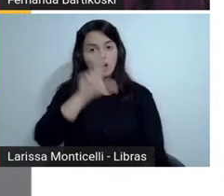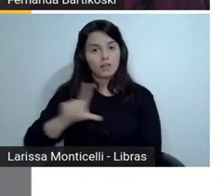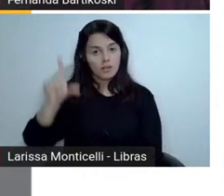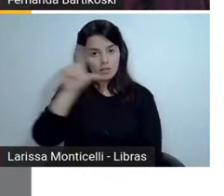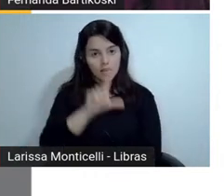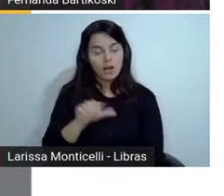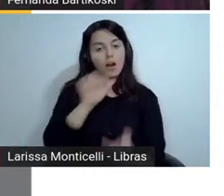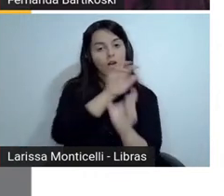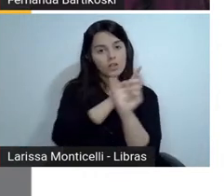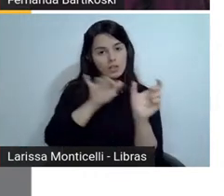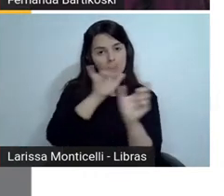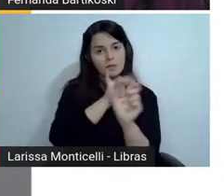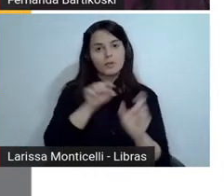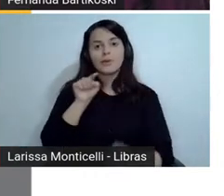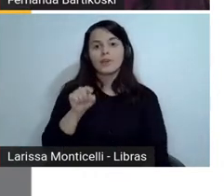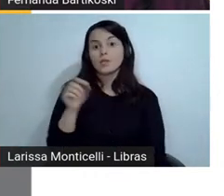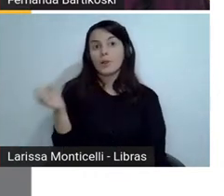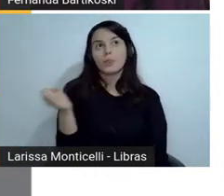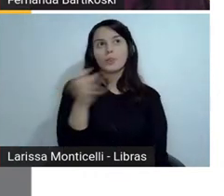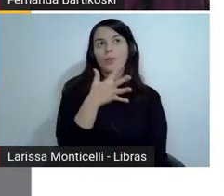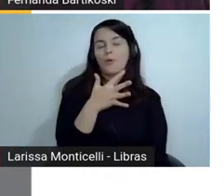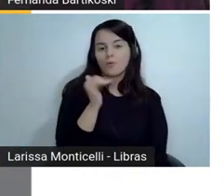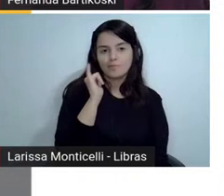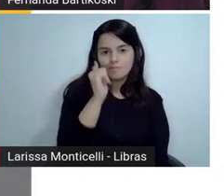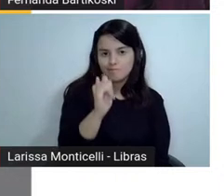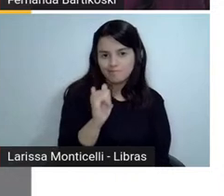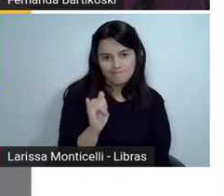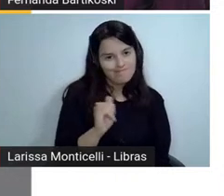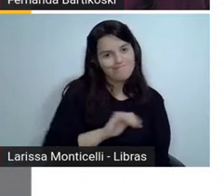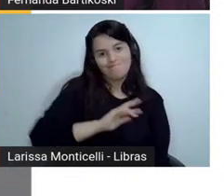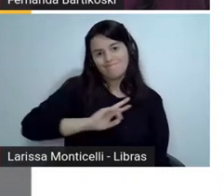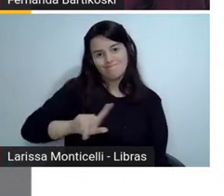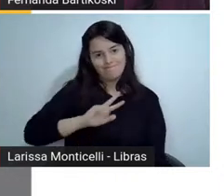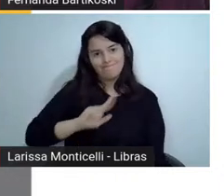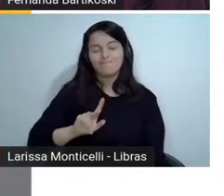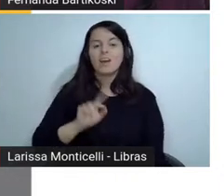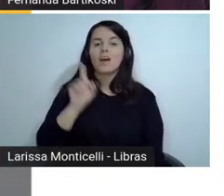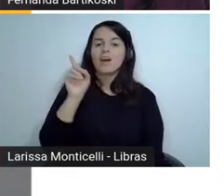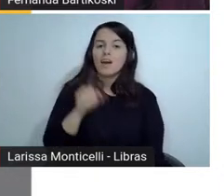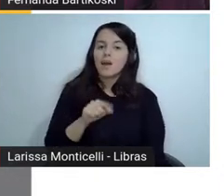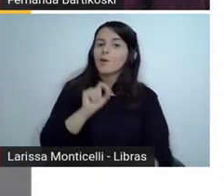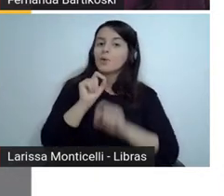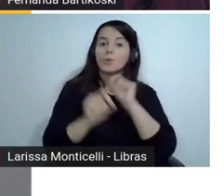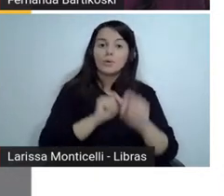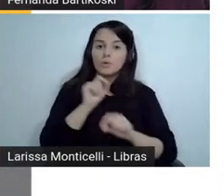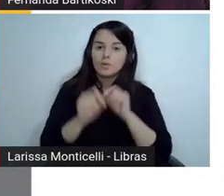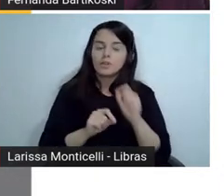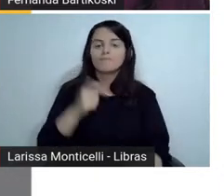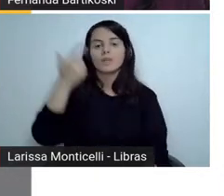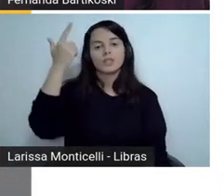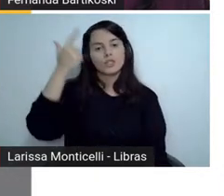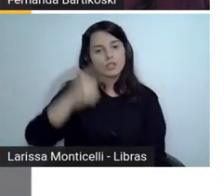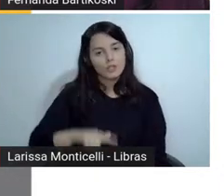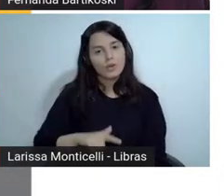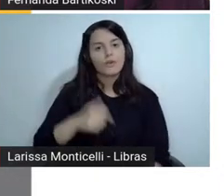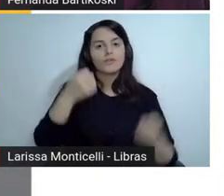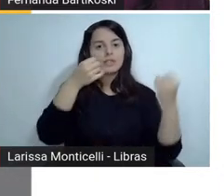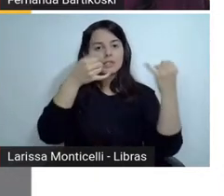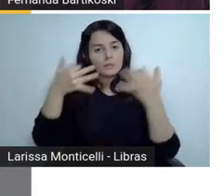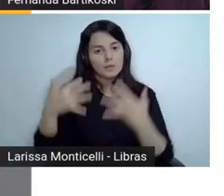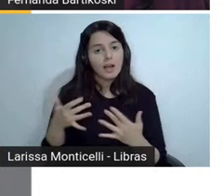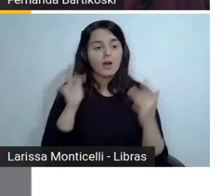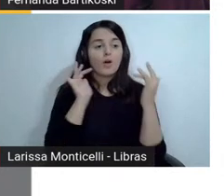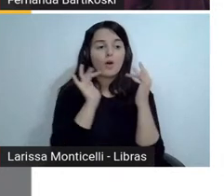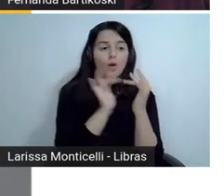novo a gente só está reforçando a importância de a gente entender que só o contato com o texto não